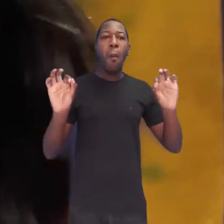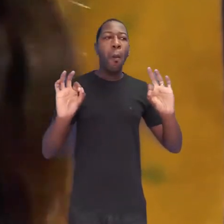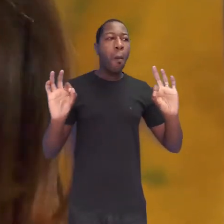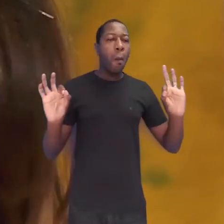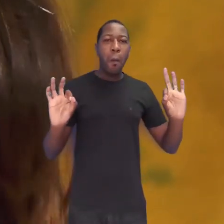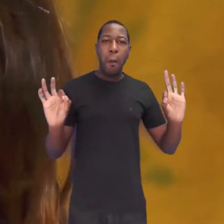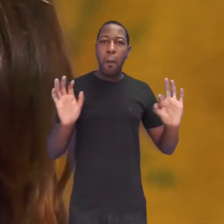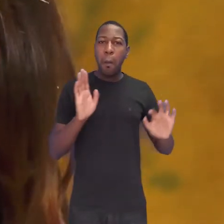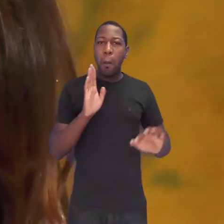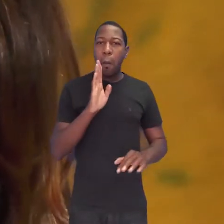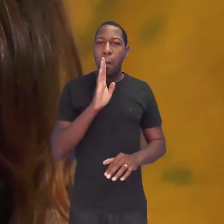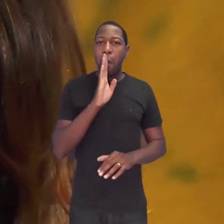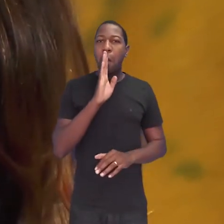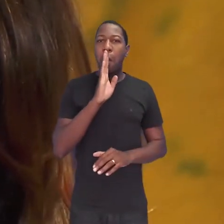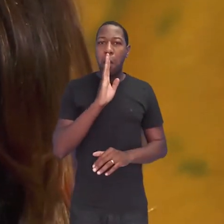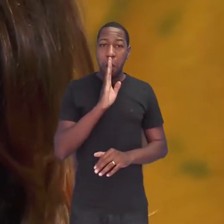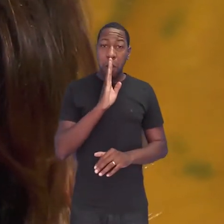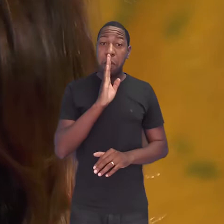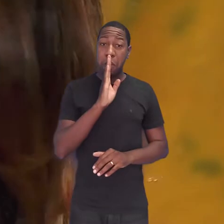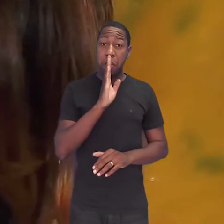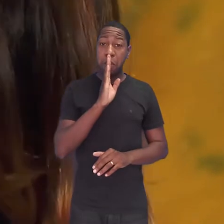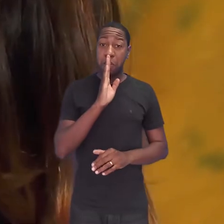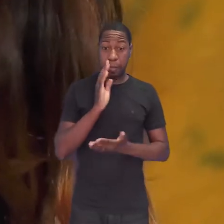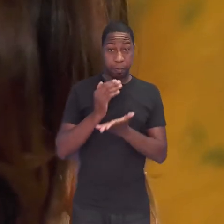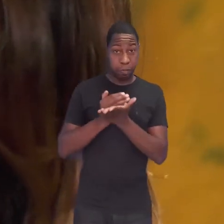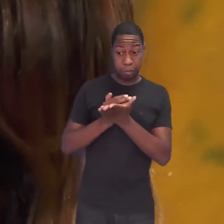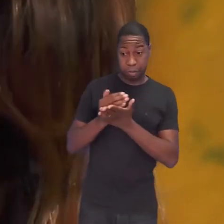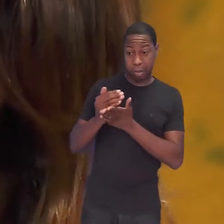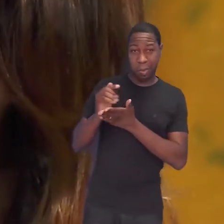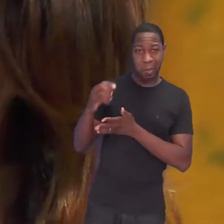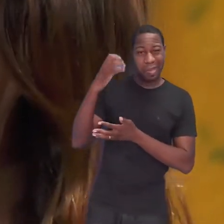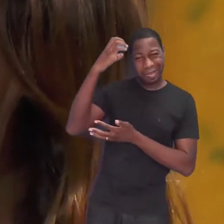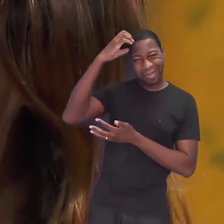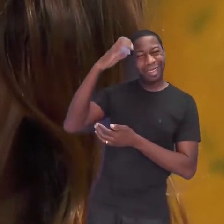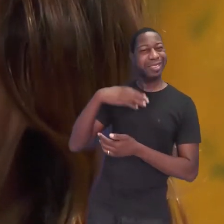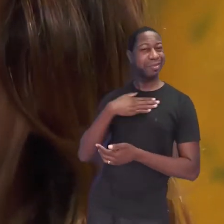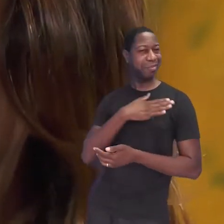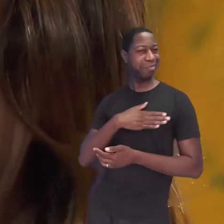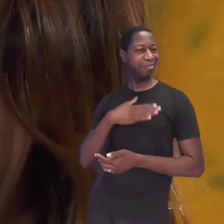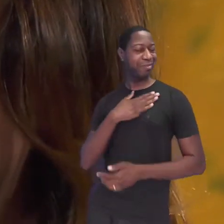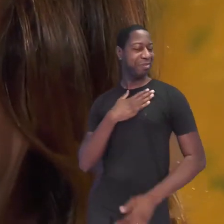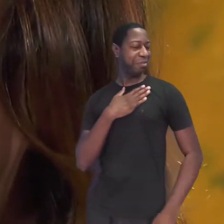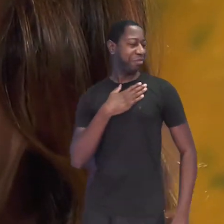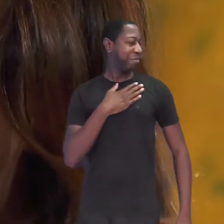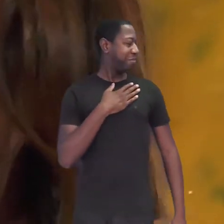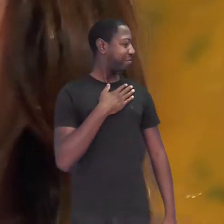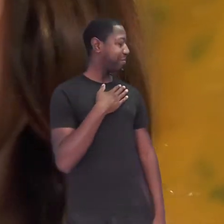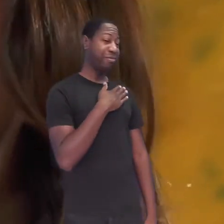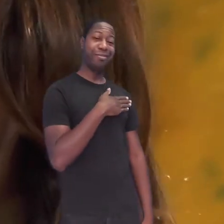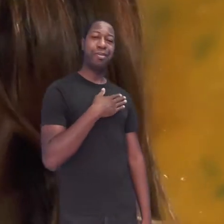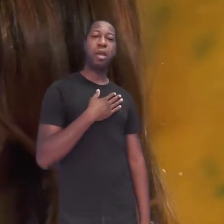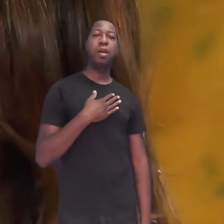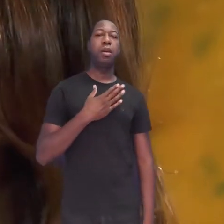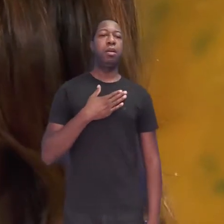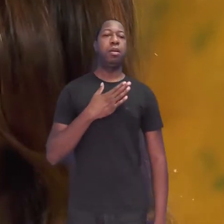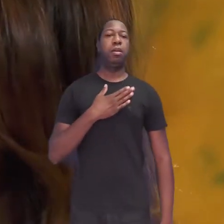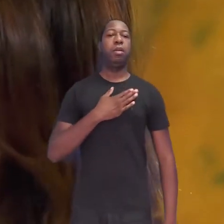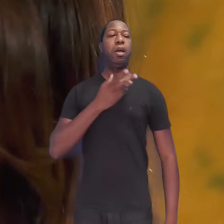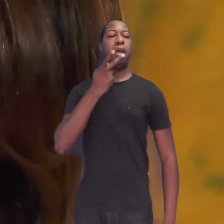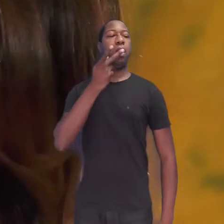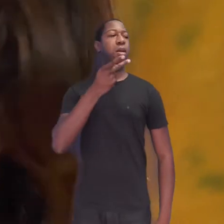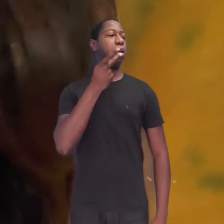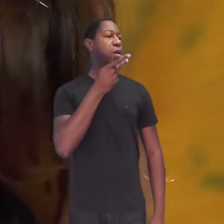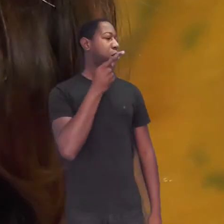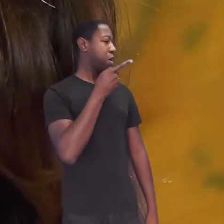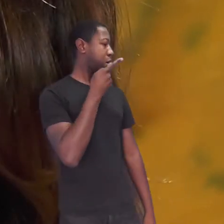falando sem ninguém interromper. Mas tudo que a gente faz sozinho a gente cansa, né? E o reizinho também cansou de